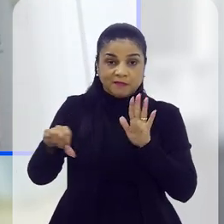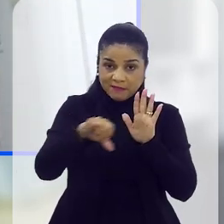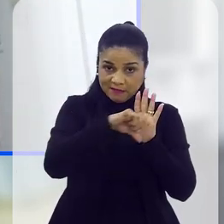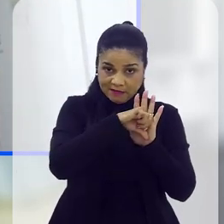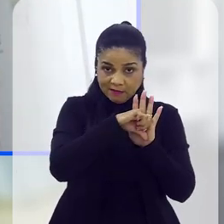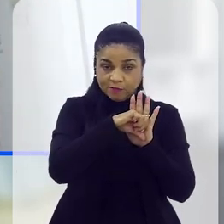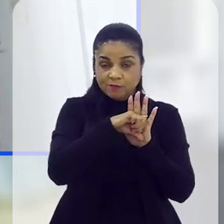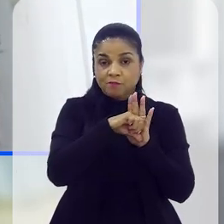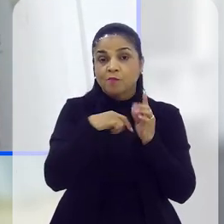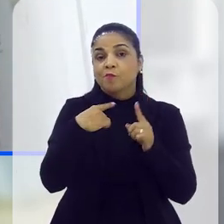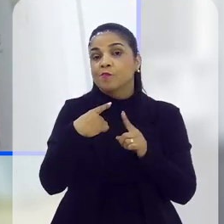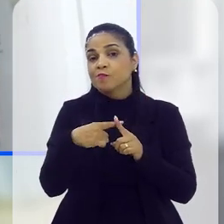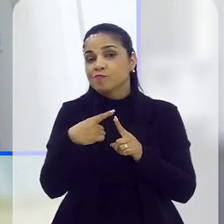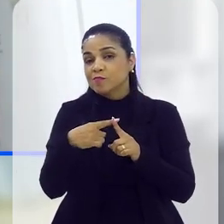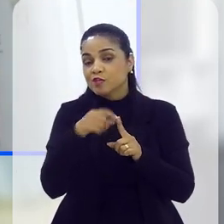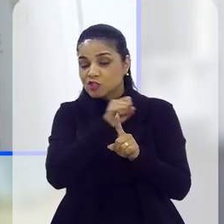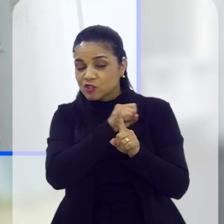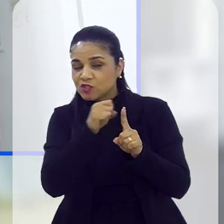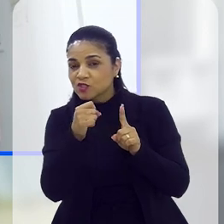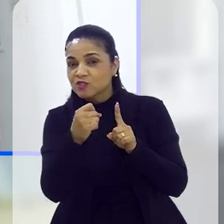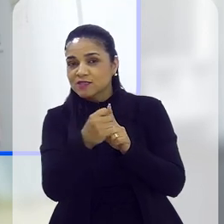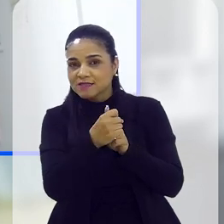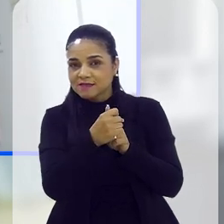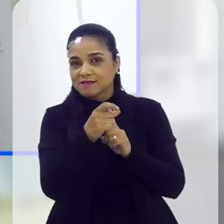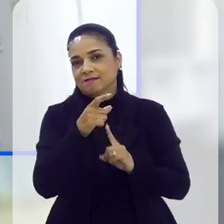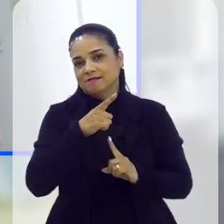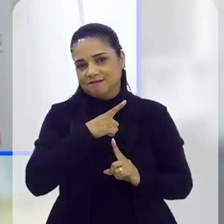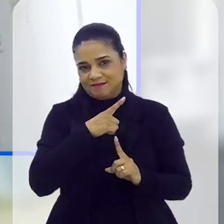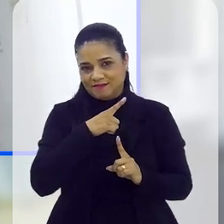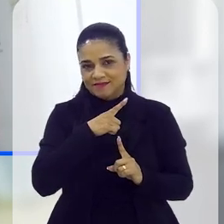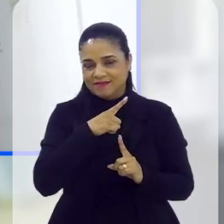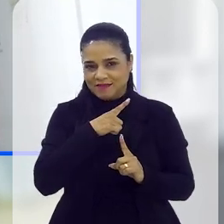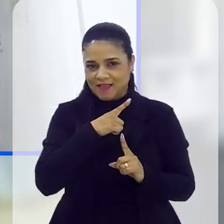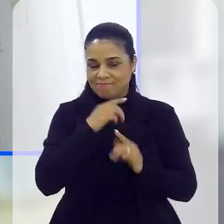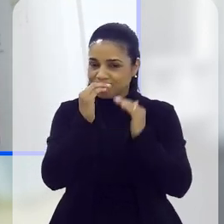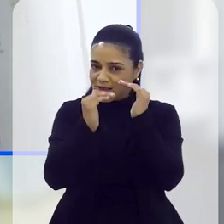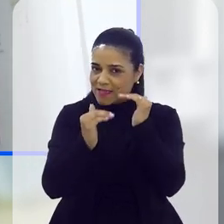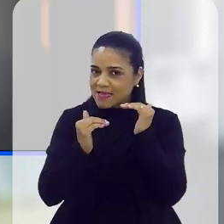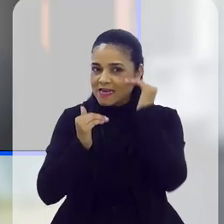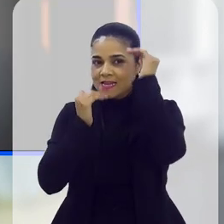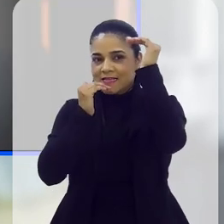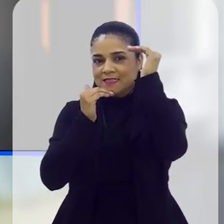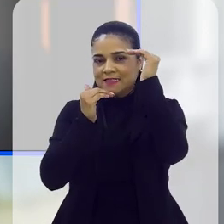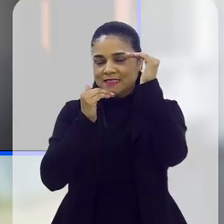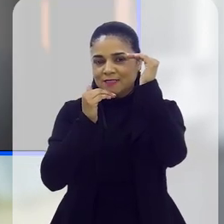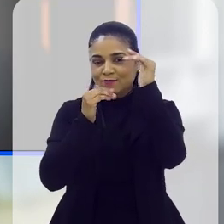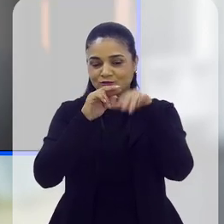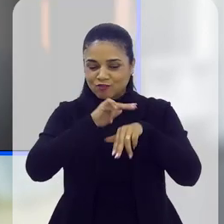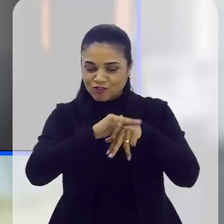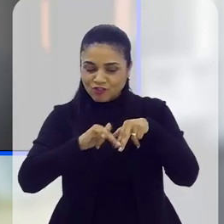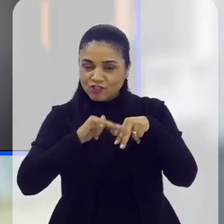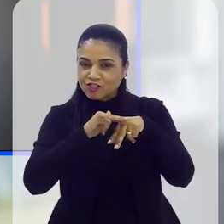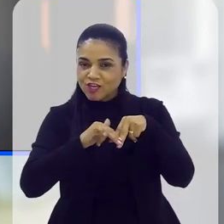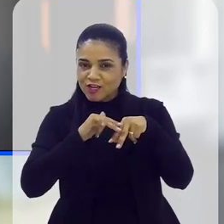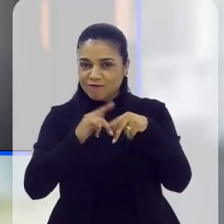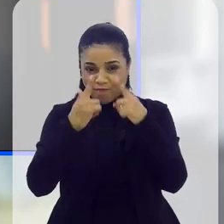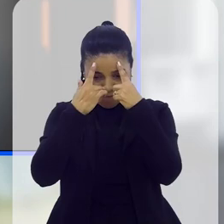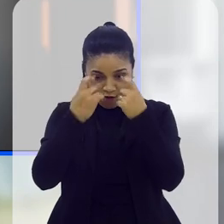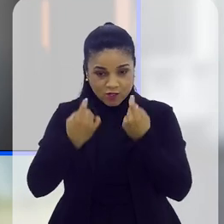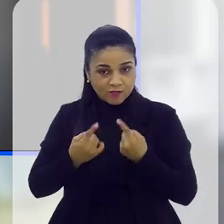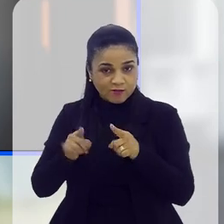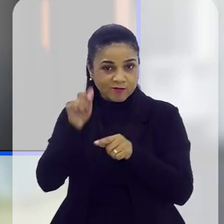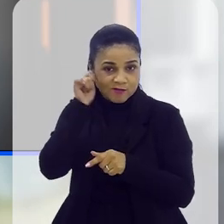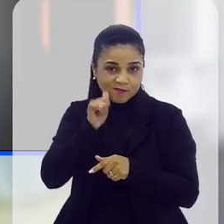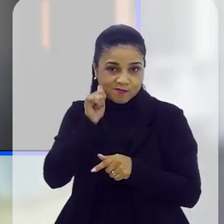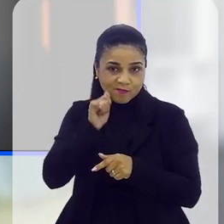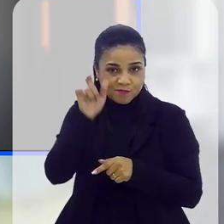crime, porque nós estamos numa sociedade em que há uma hierarquização de gênero, em que a violência